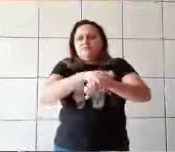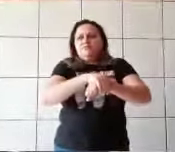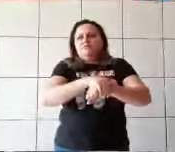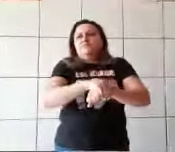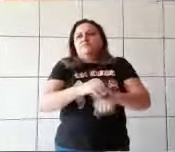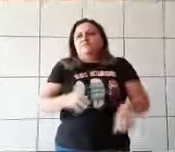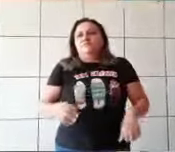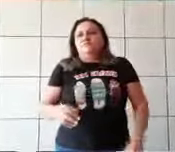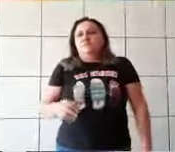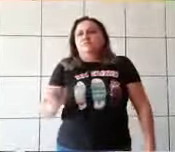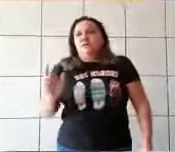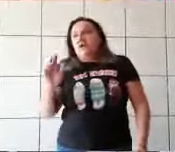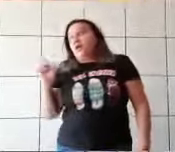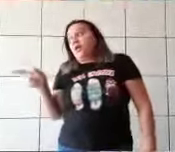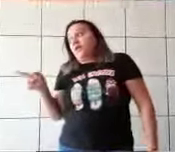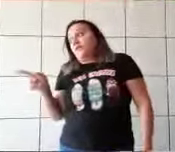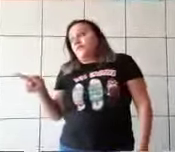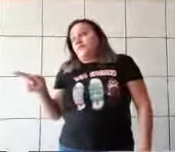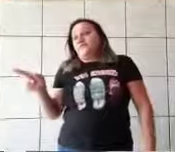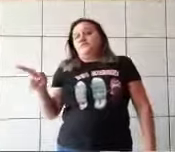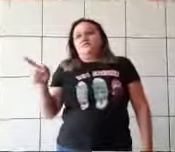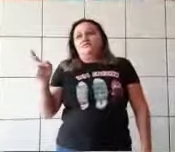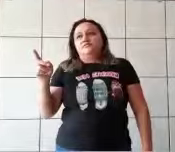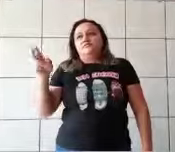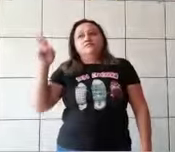E então o grande relógio chamou a atenção.